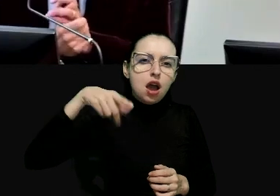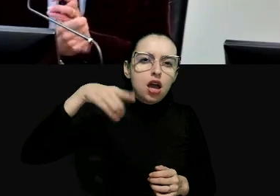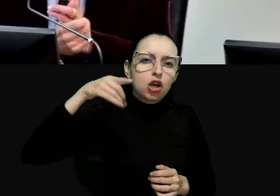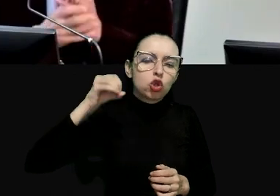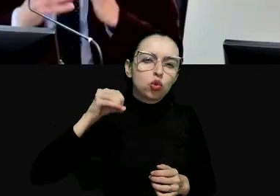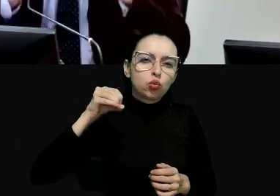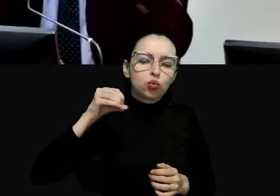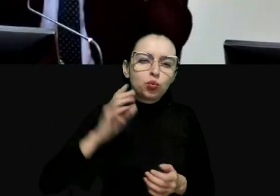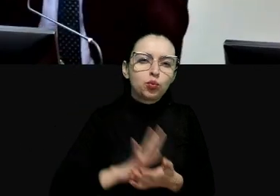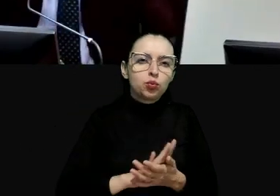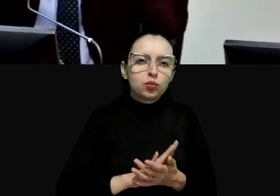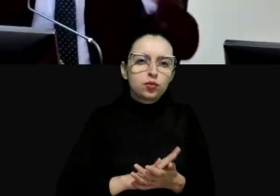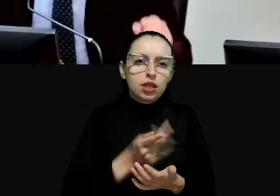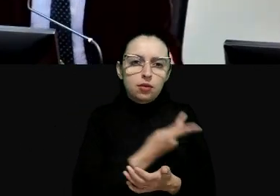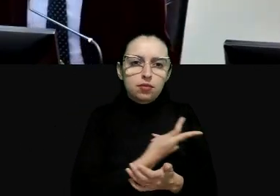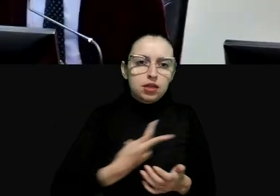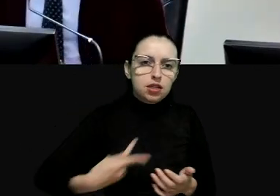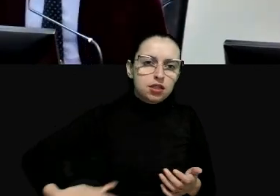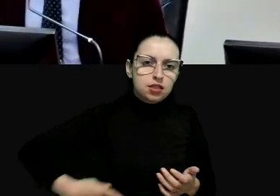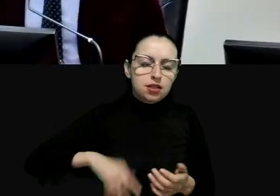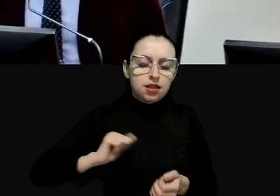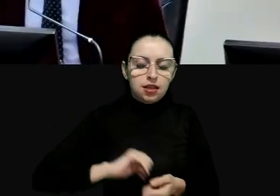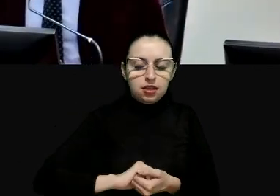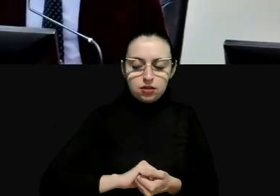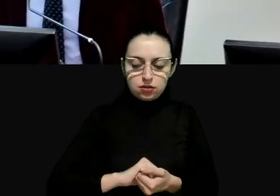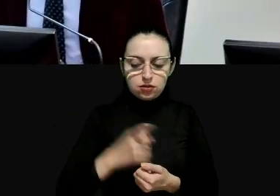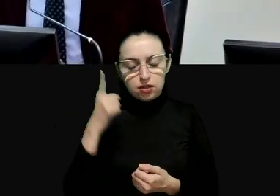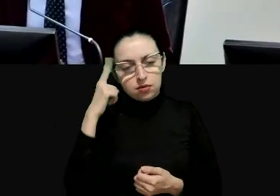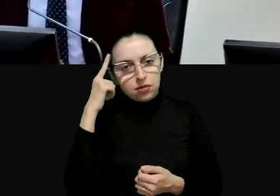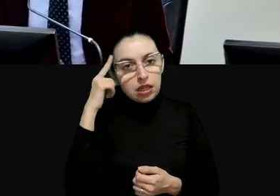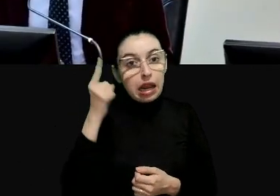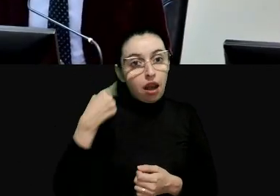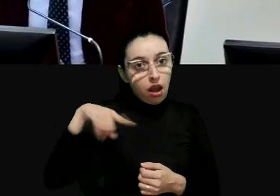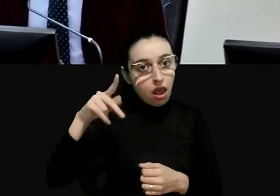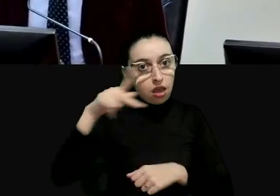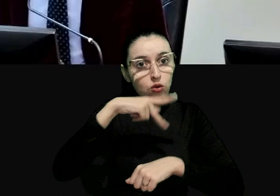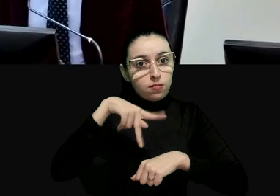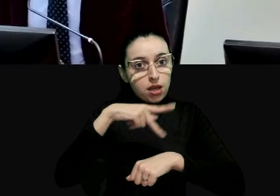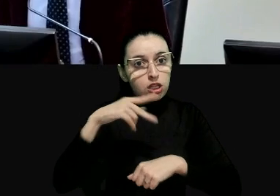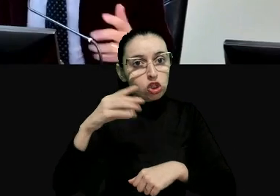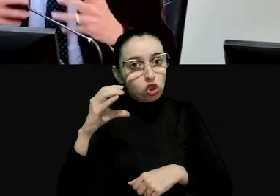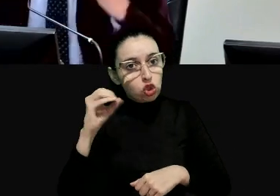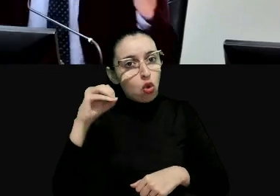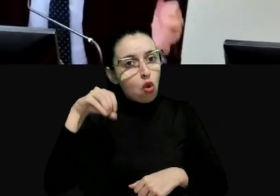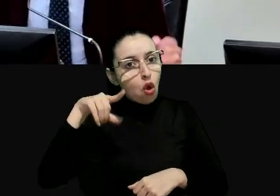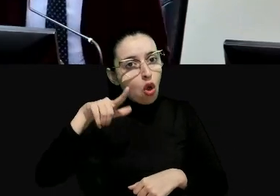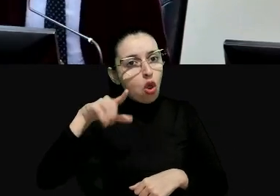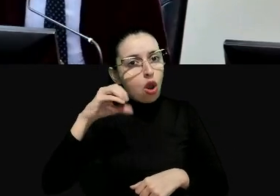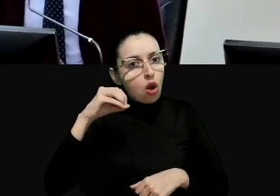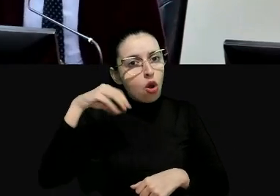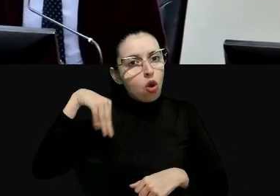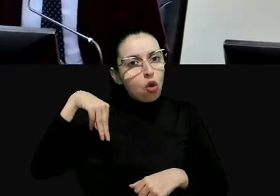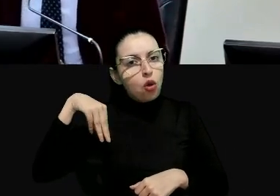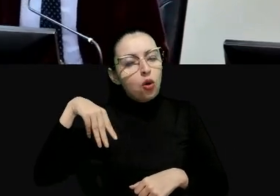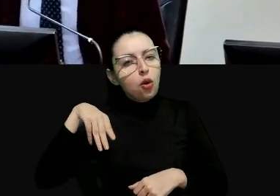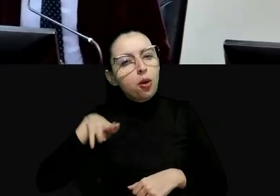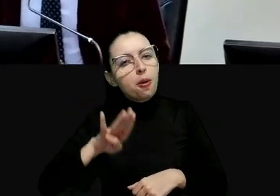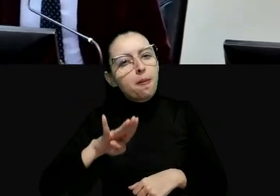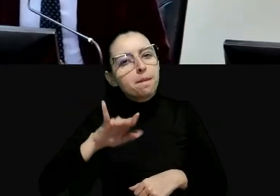e a mente jurídica do desenvolvimento em colombia que é uma das mentes de